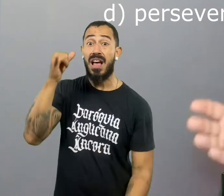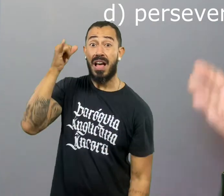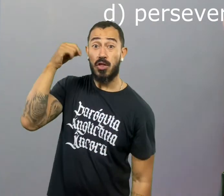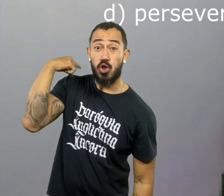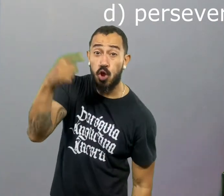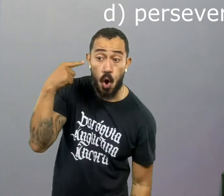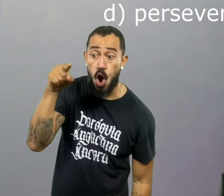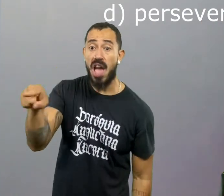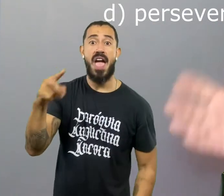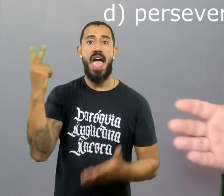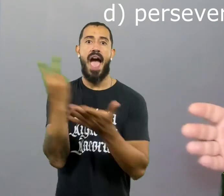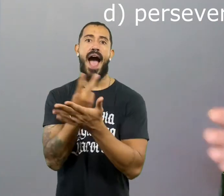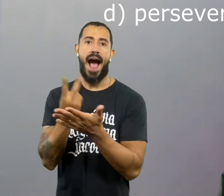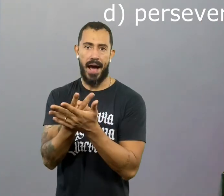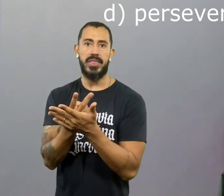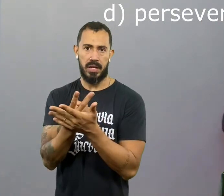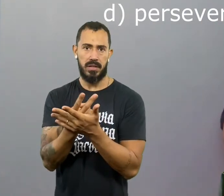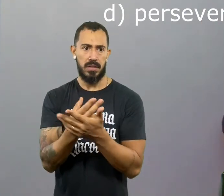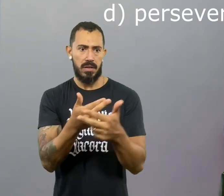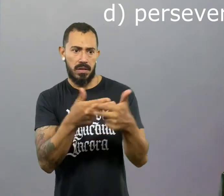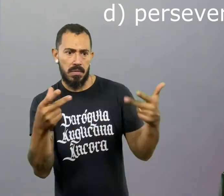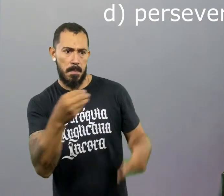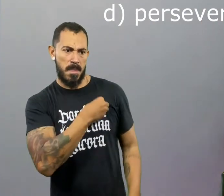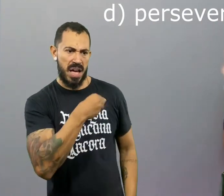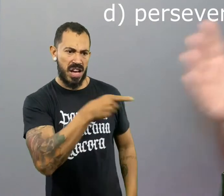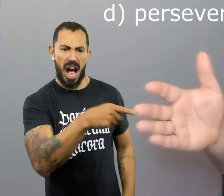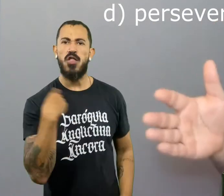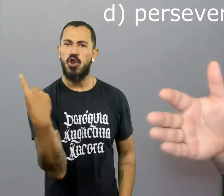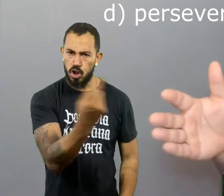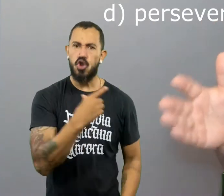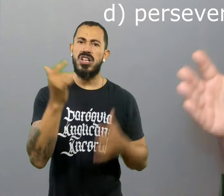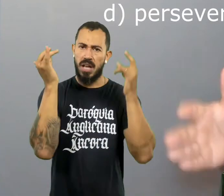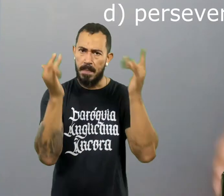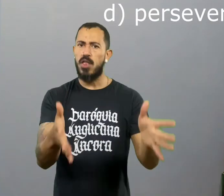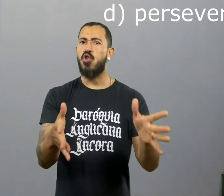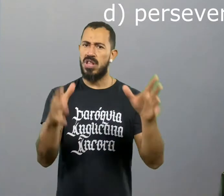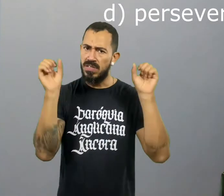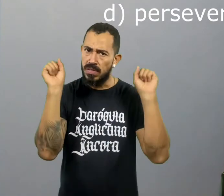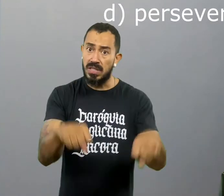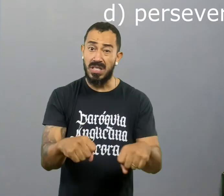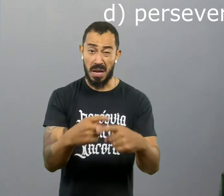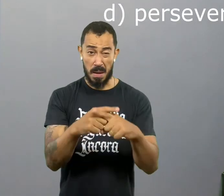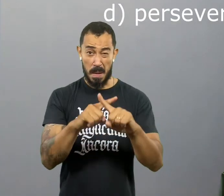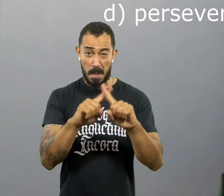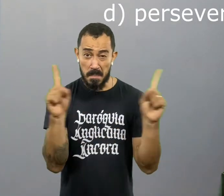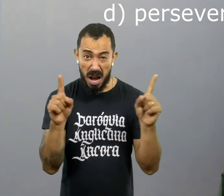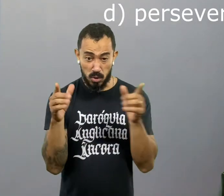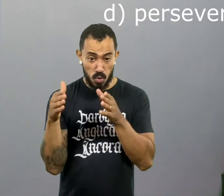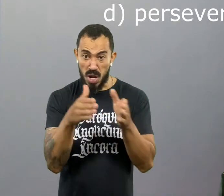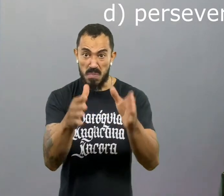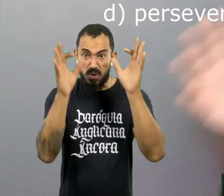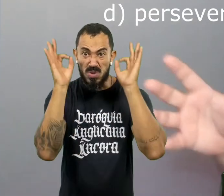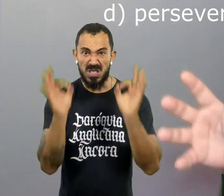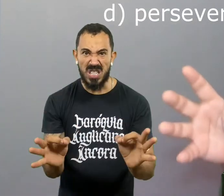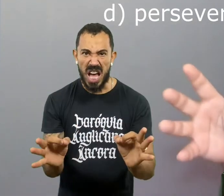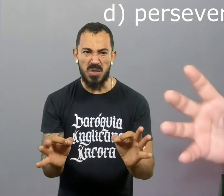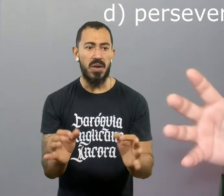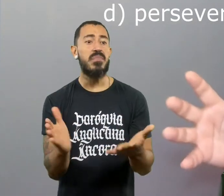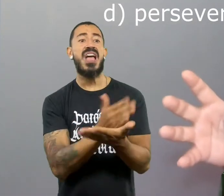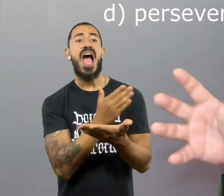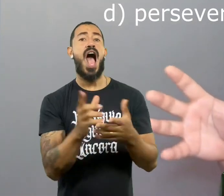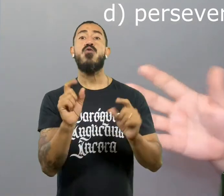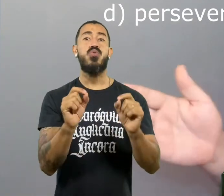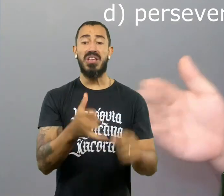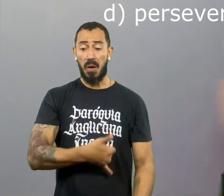sim é um caminho inverso à prudência. Permanecer em decisões erradas. Sabe? É isso. Tem gente que escolhe caminhos de morte por